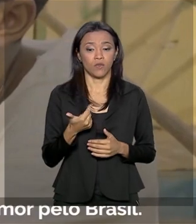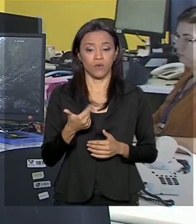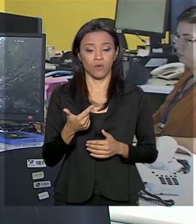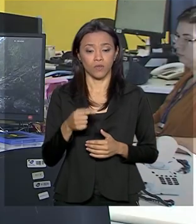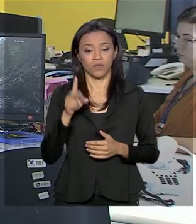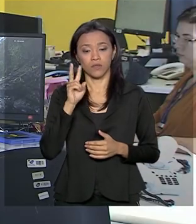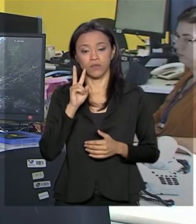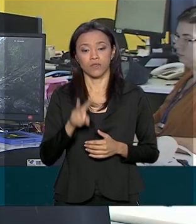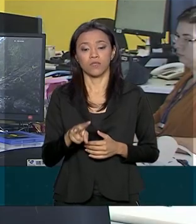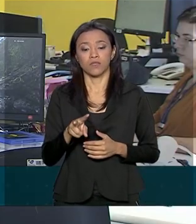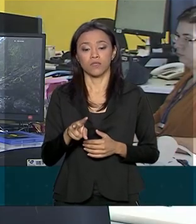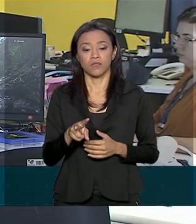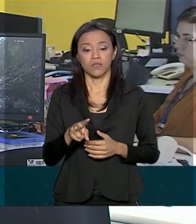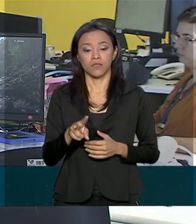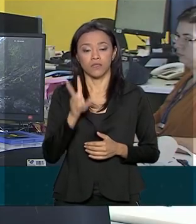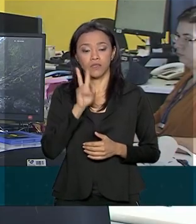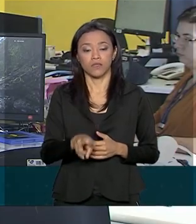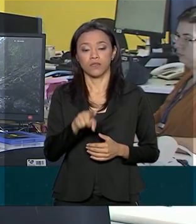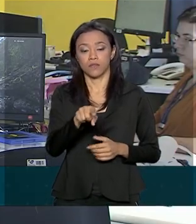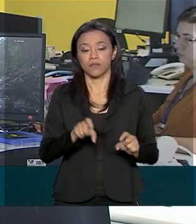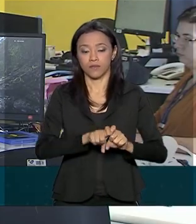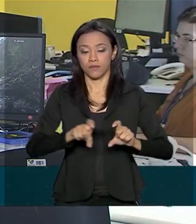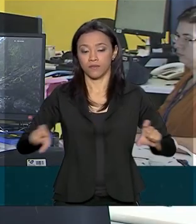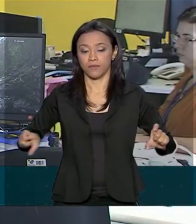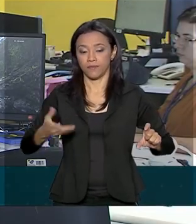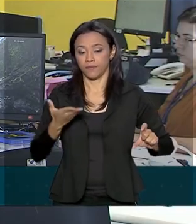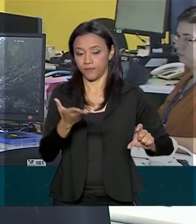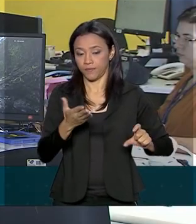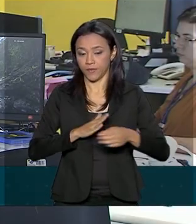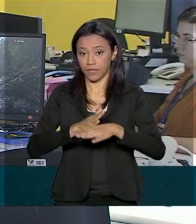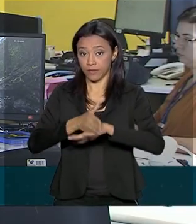.gov.br.